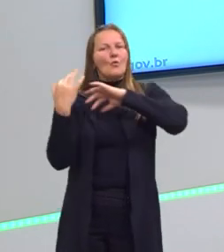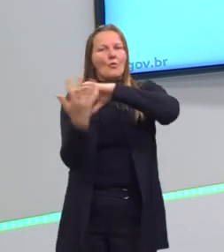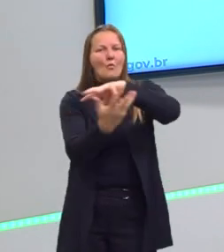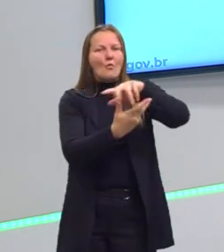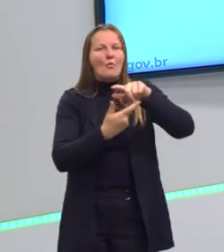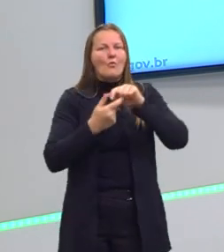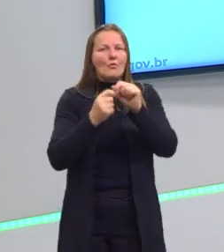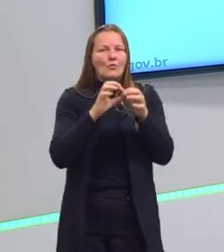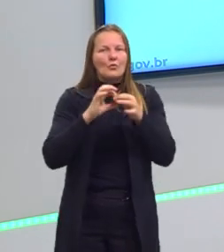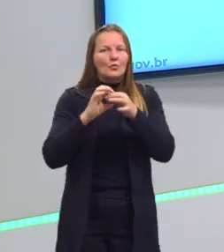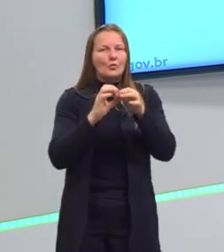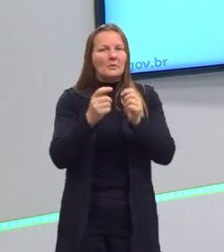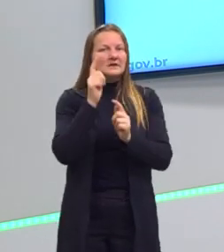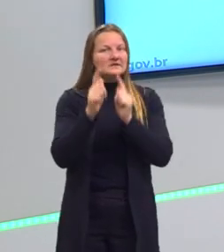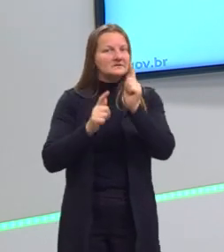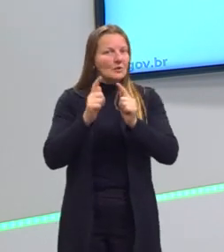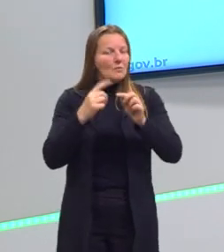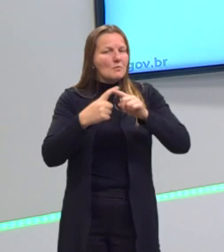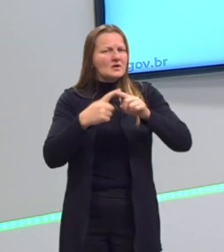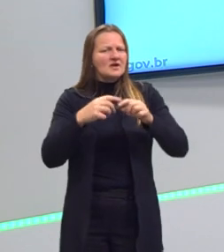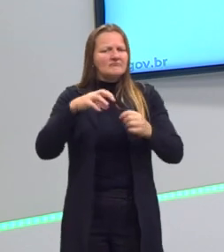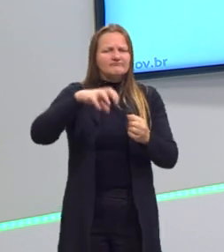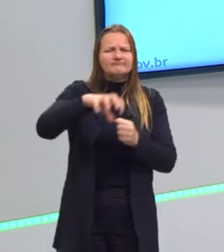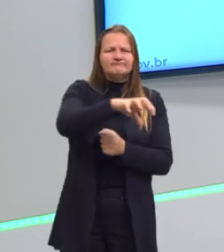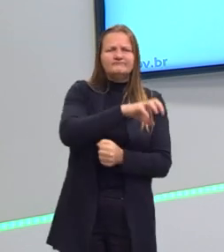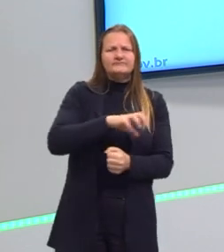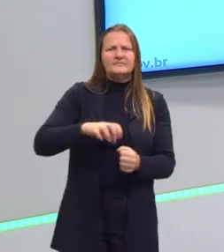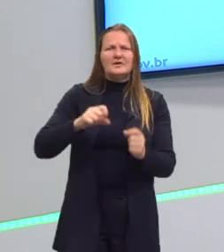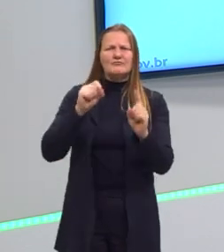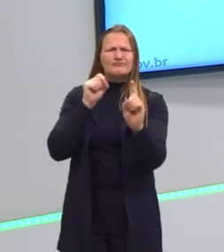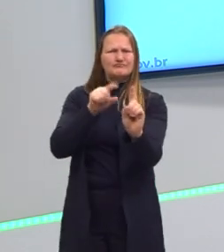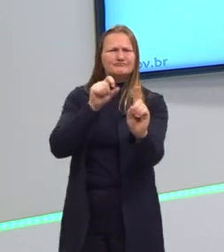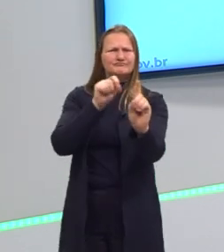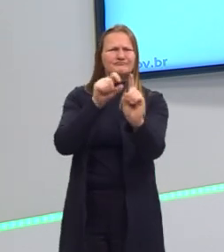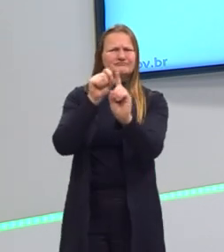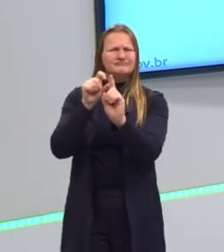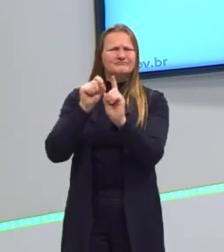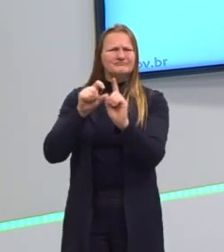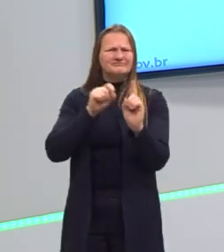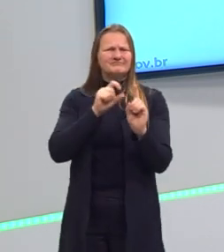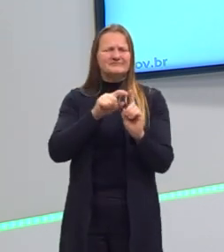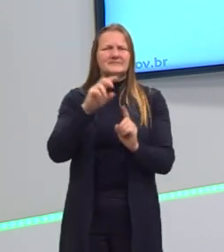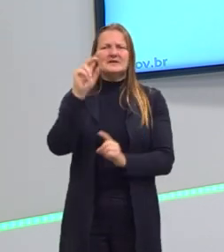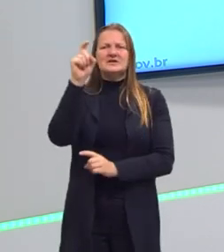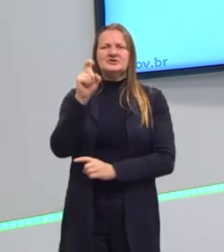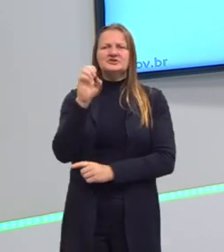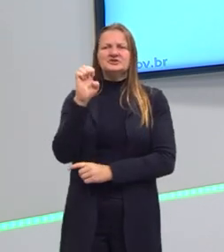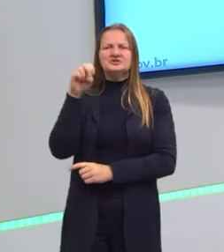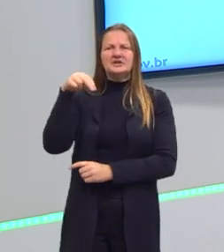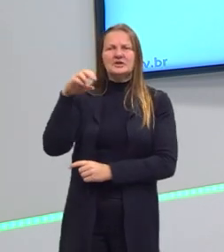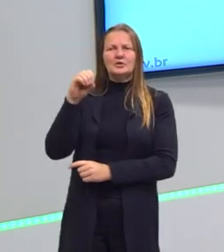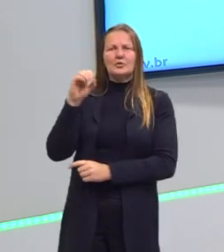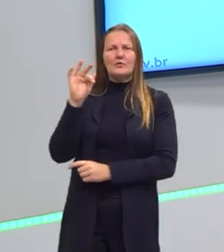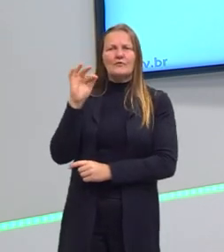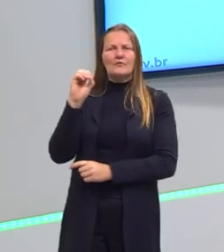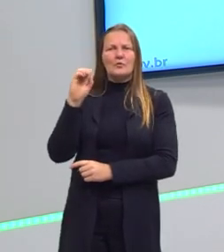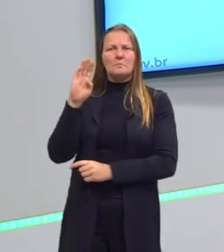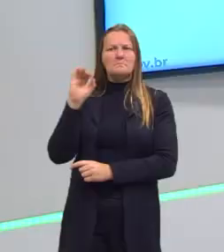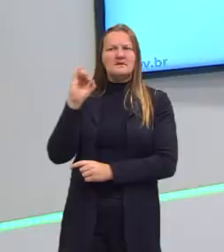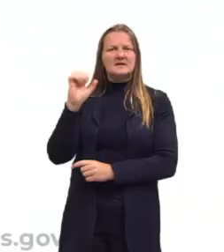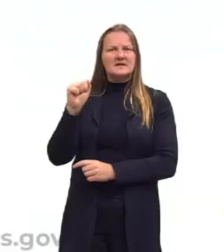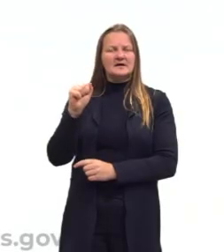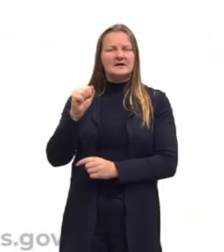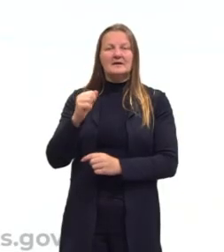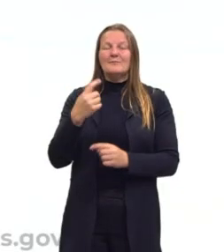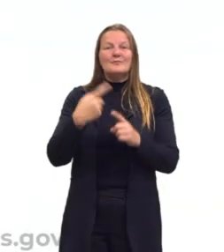fundamentados em regionalismos e xenofobias. A globalização, nós vamos ver nessa aula, que ela não foi homogênea, ela não foi